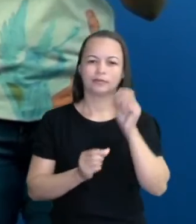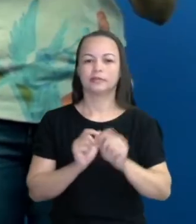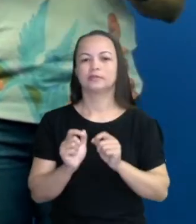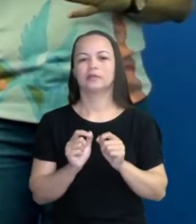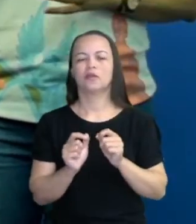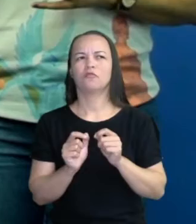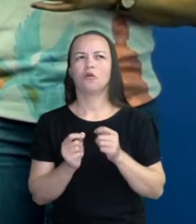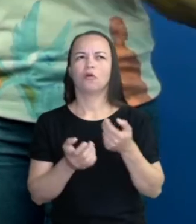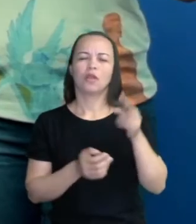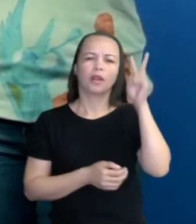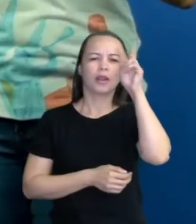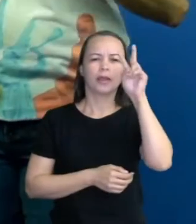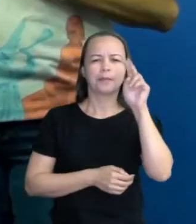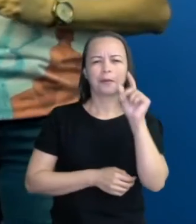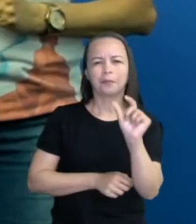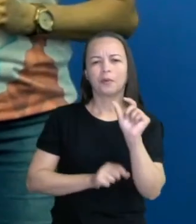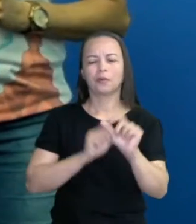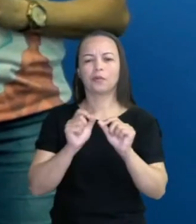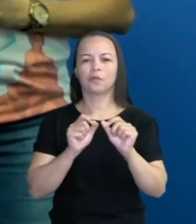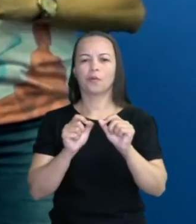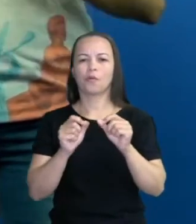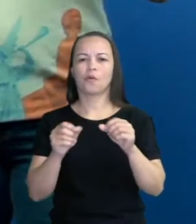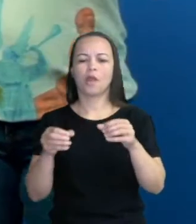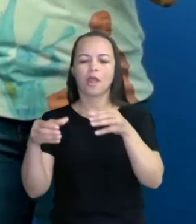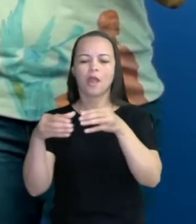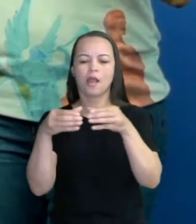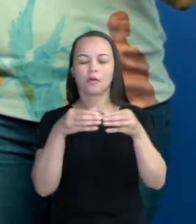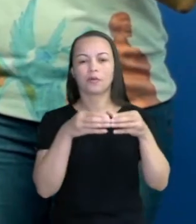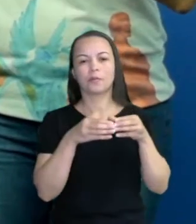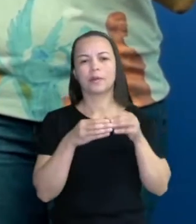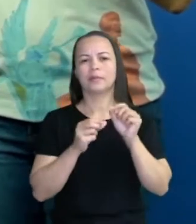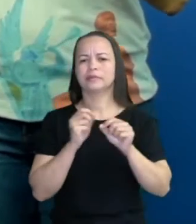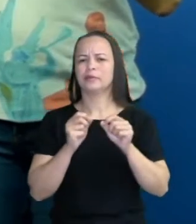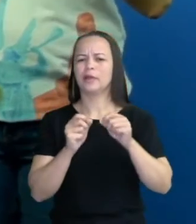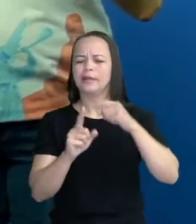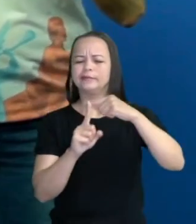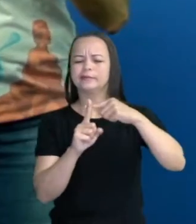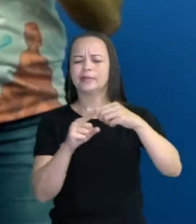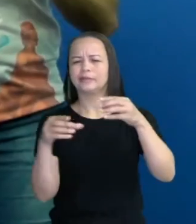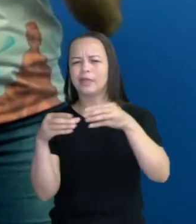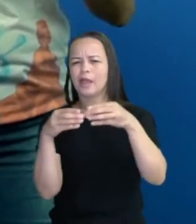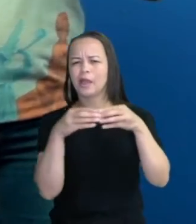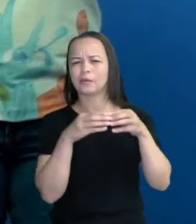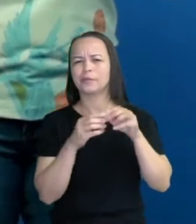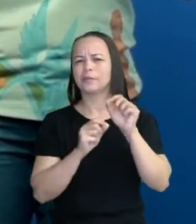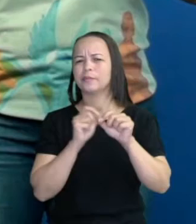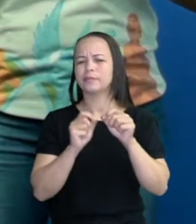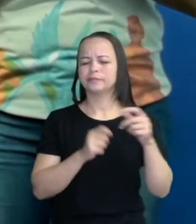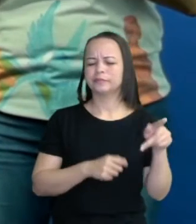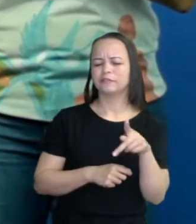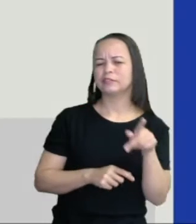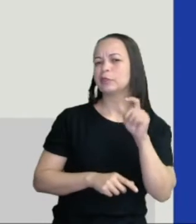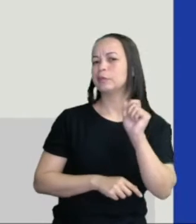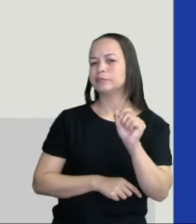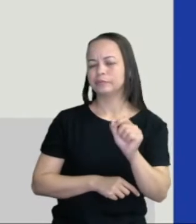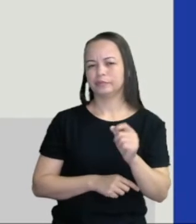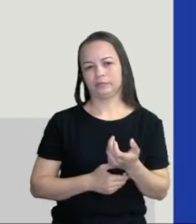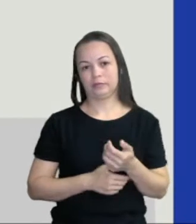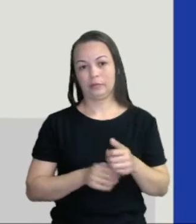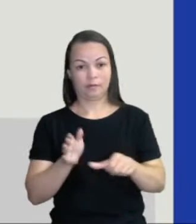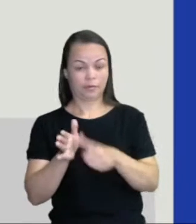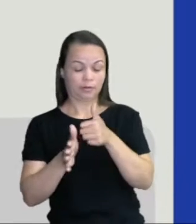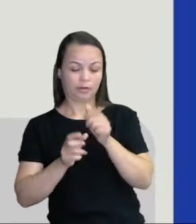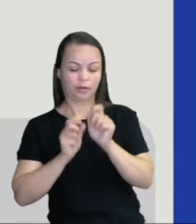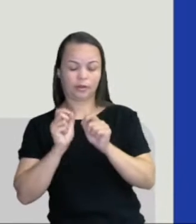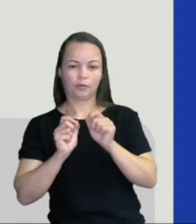vou retomar um pouco de adição com reagrupamento. Que é adição de reagrupamento, professora? Primeiramente, na adição de